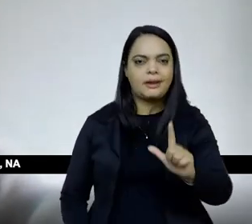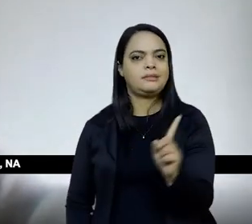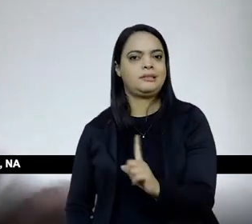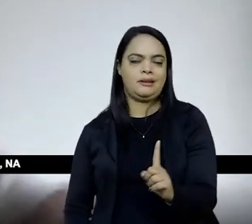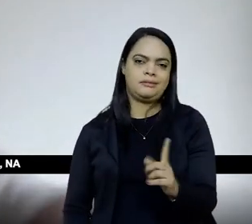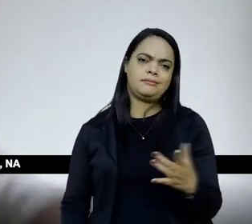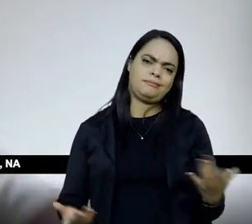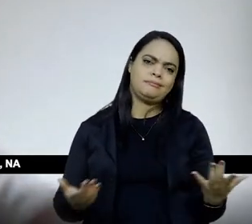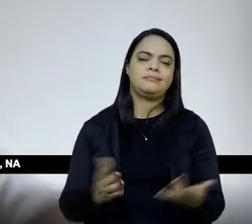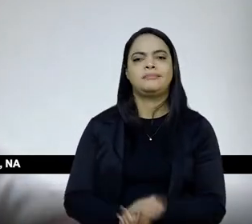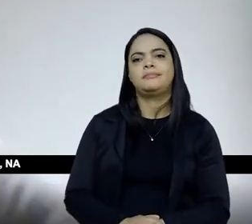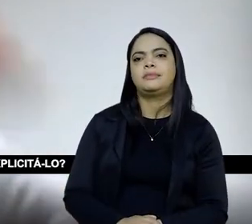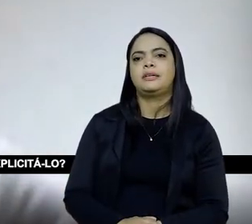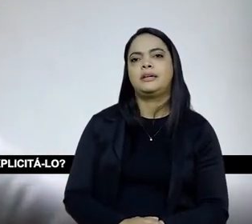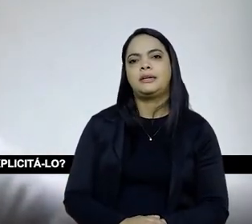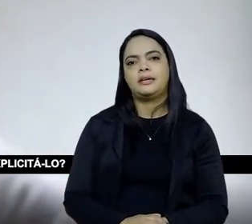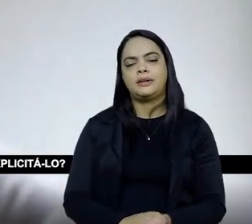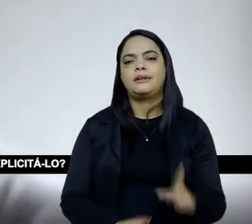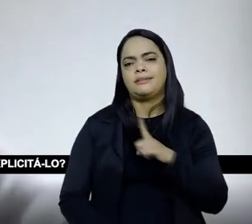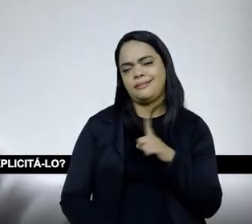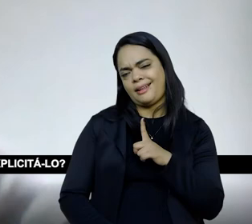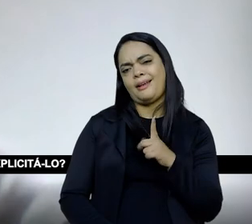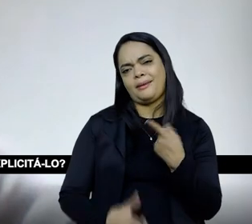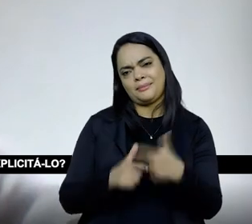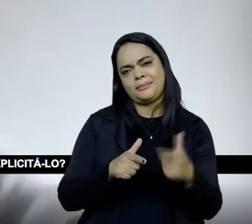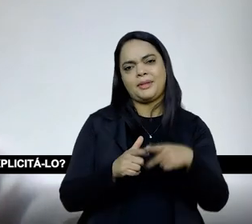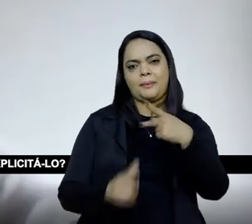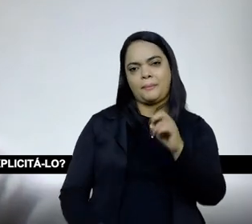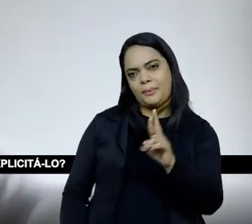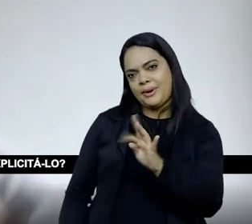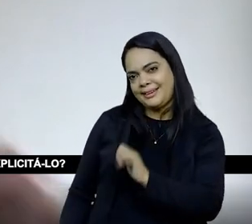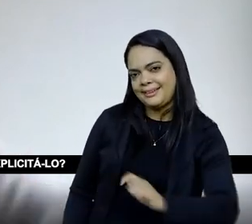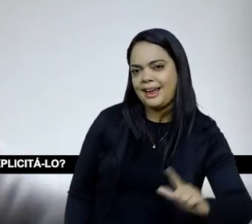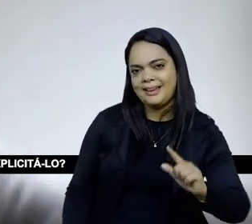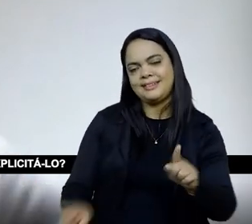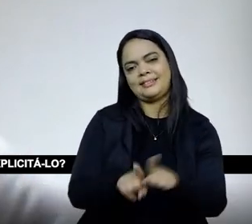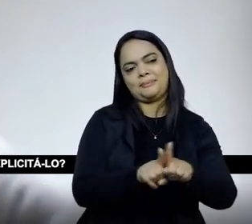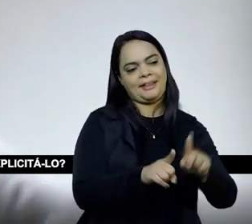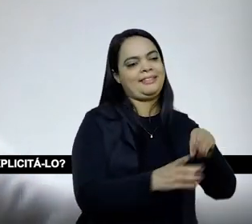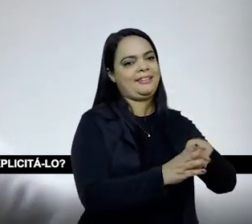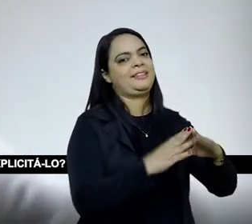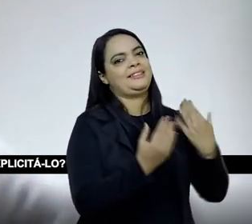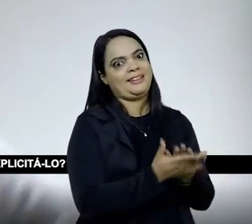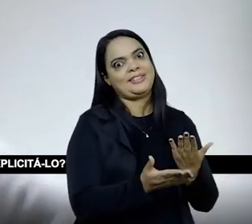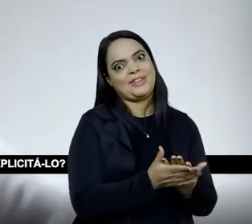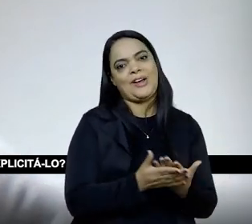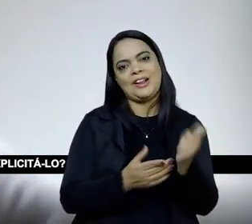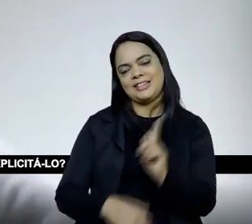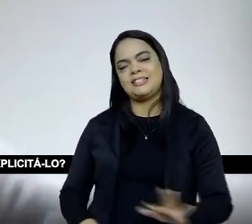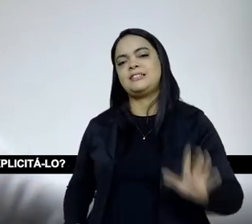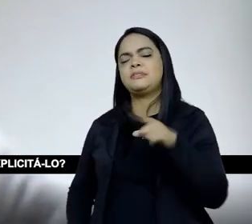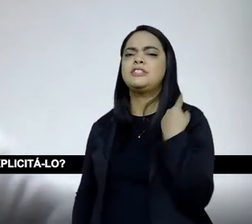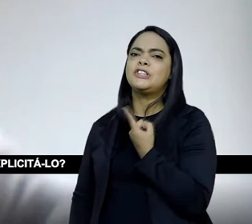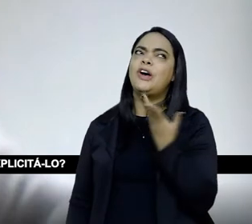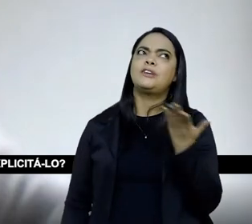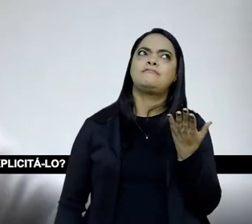escola, e na escola e na sociedade brasileira como um tal, mas como que a gente, sabendo do problema, gente pode,